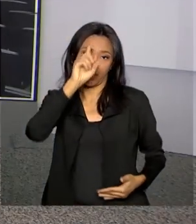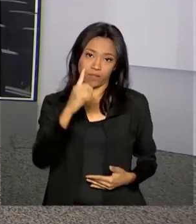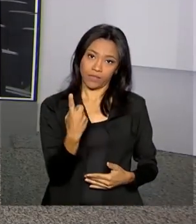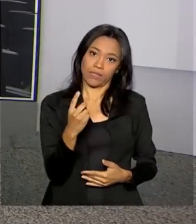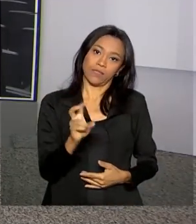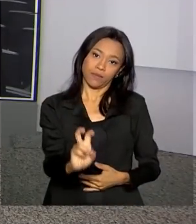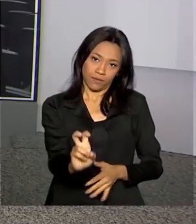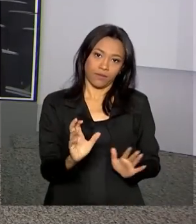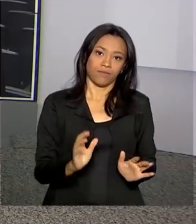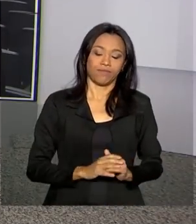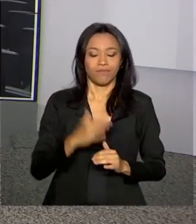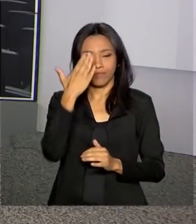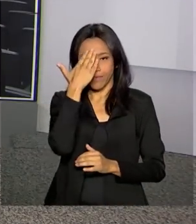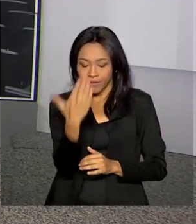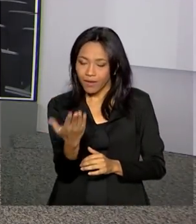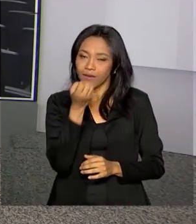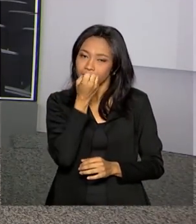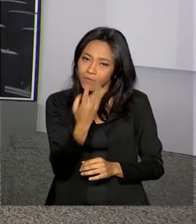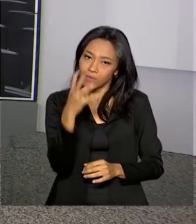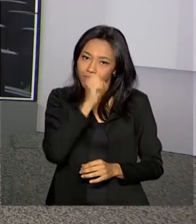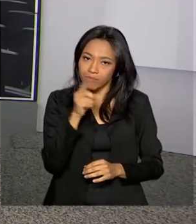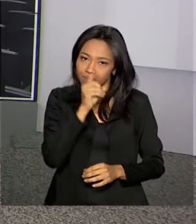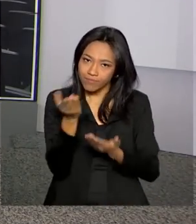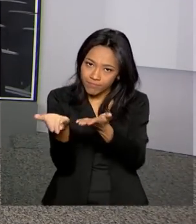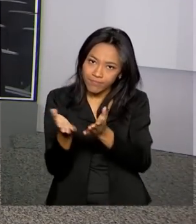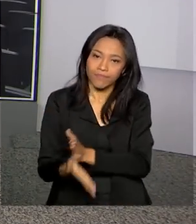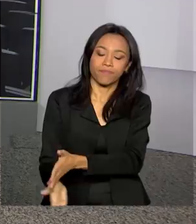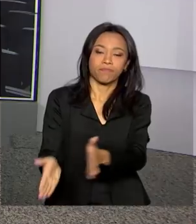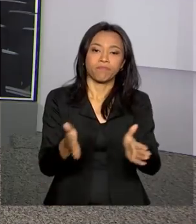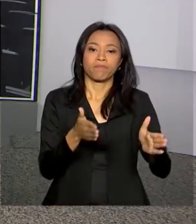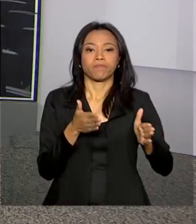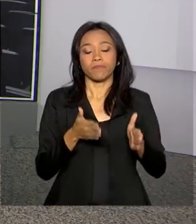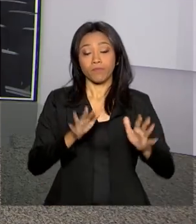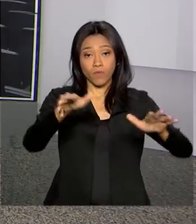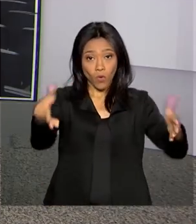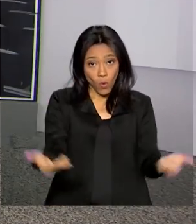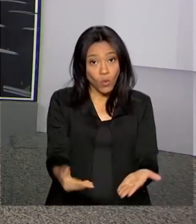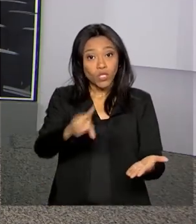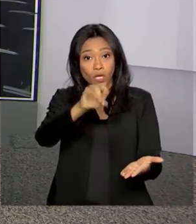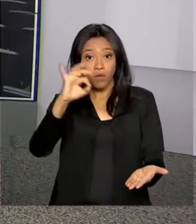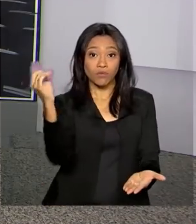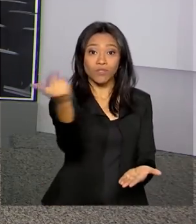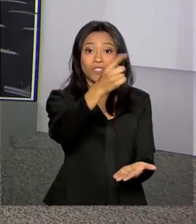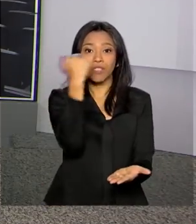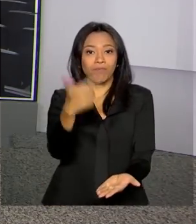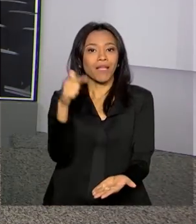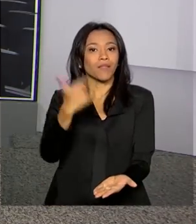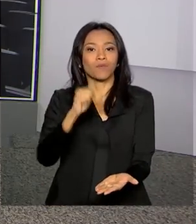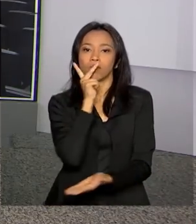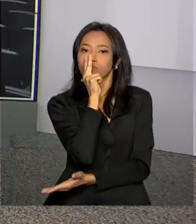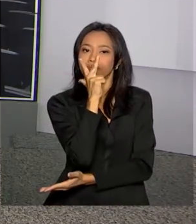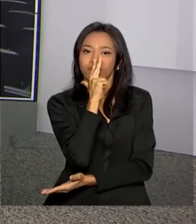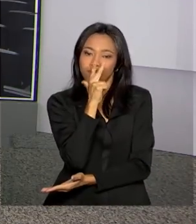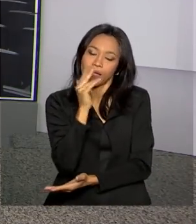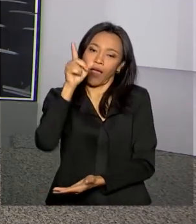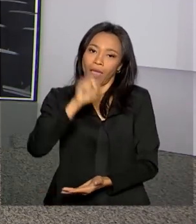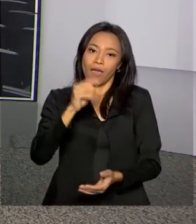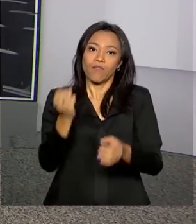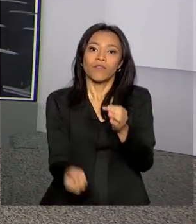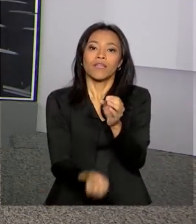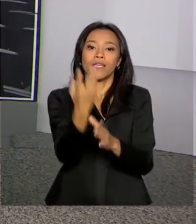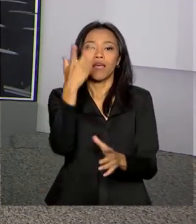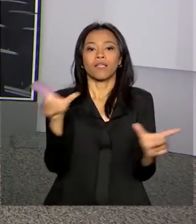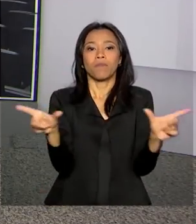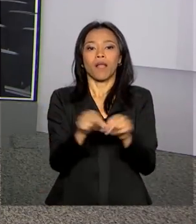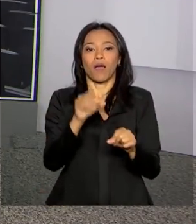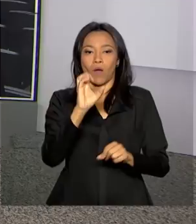você. Certo, Selma, muito obrigada, bom final de semana para você. Hoje é o Dia Mundial Sem Tabaco. A data foi criada pela Organização